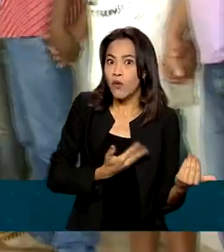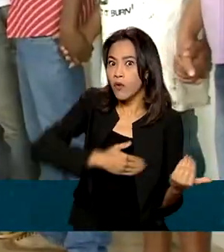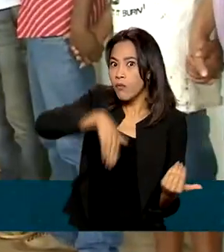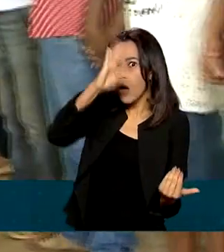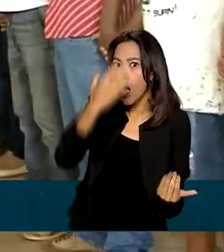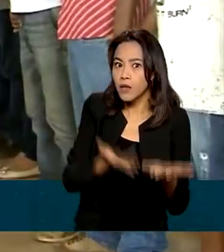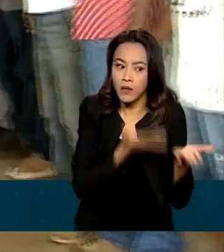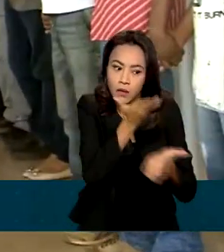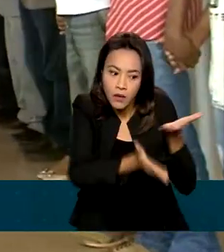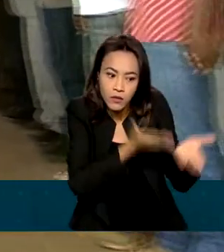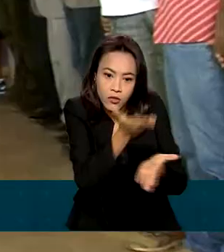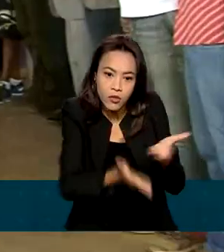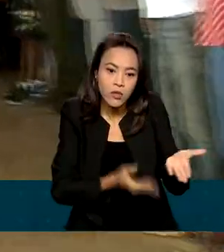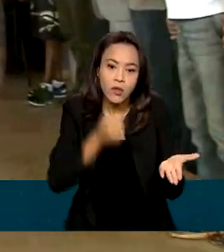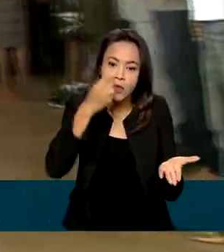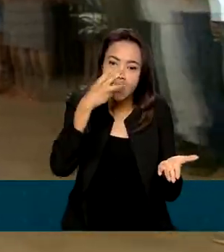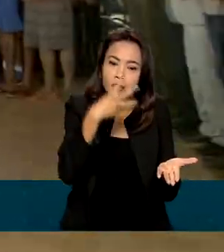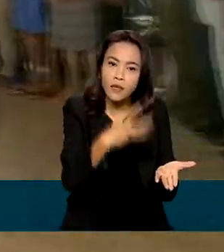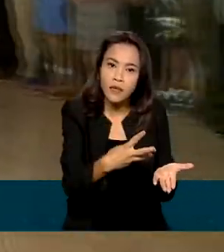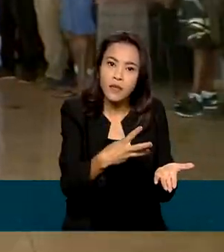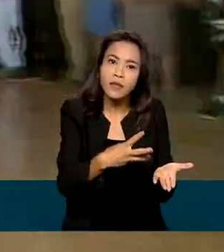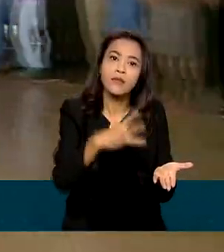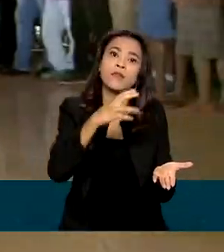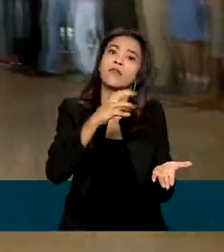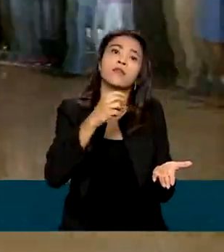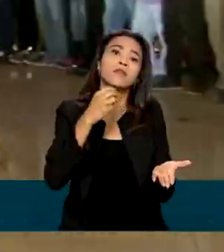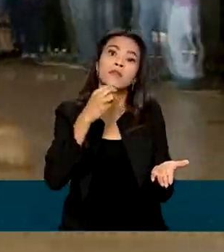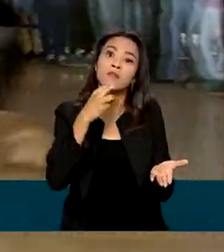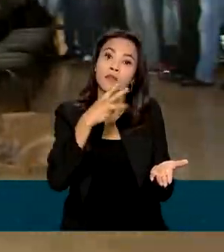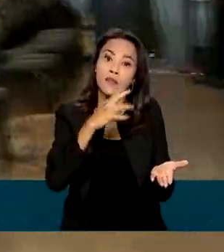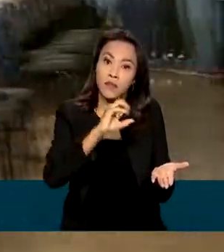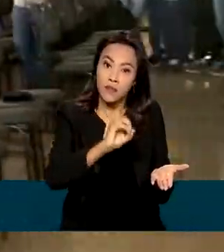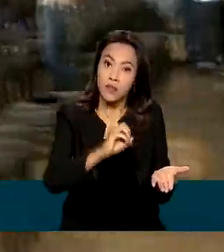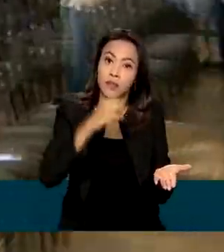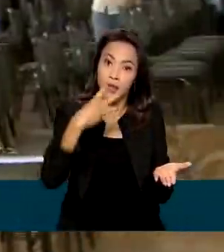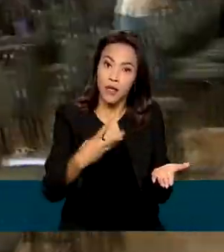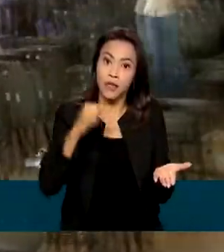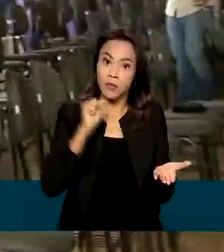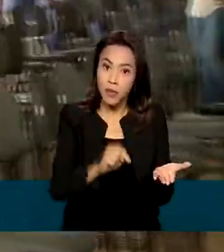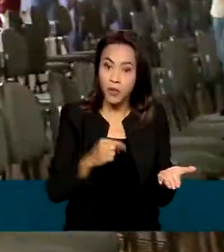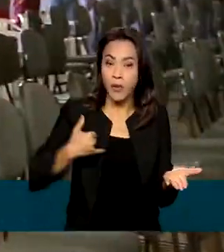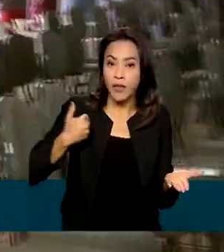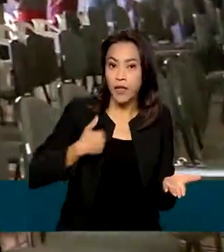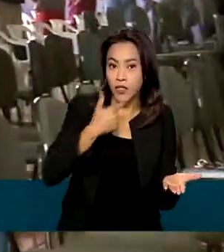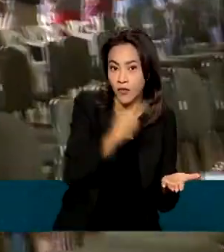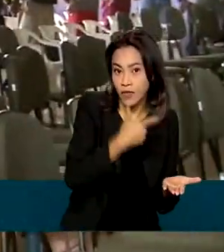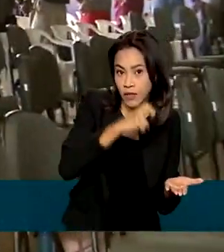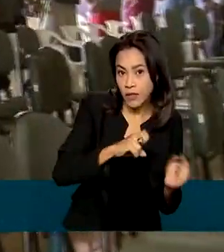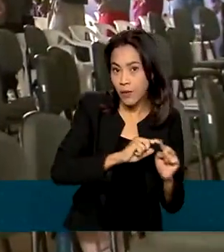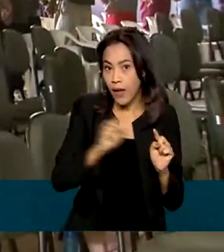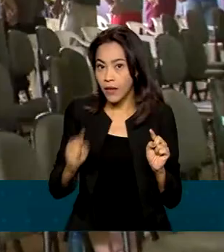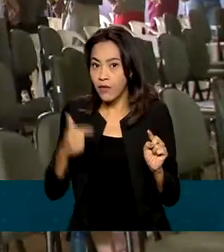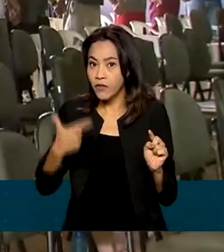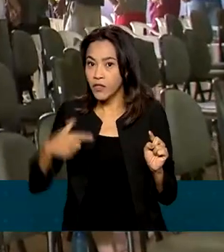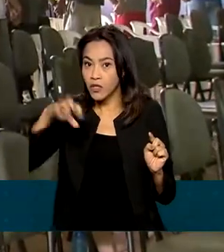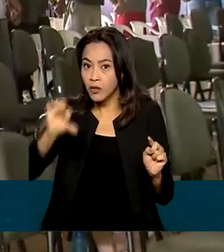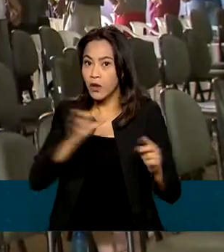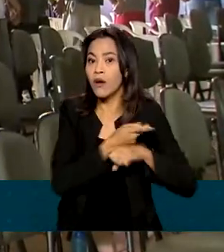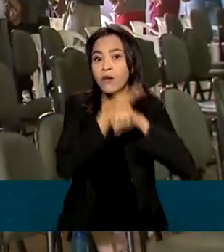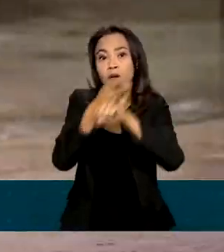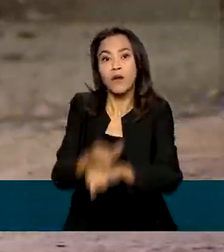Mais de 303 mil pessoas entre 25 e 29 anos procuraram o SUS em